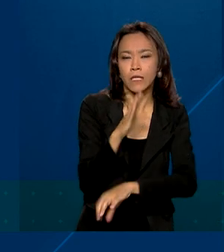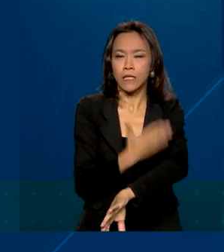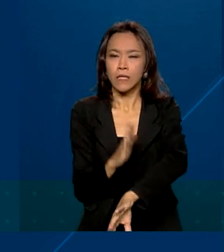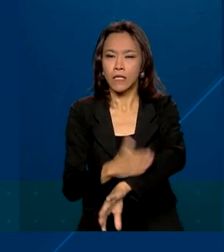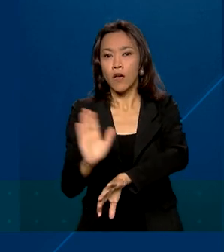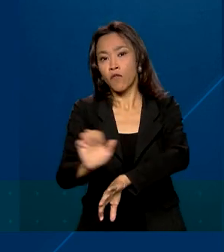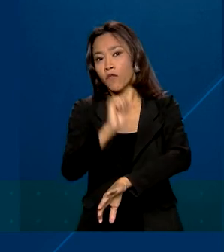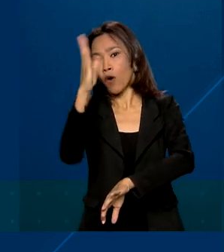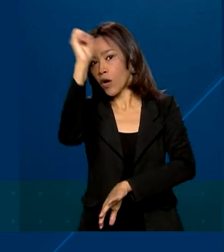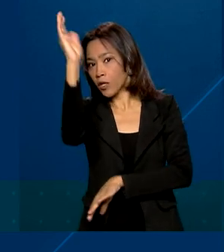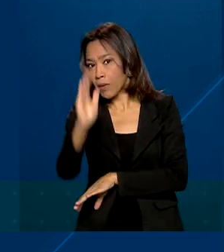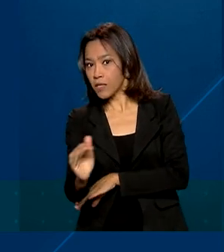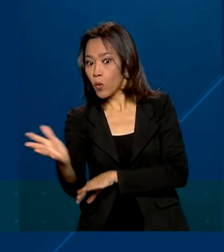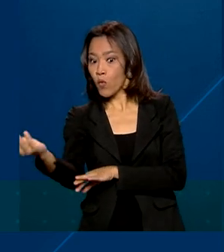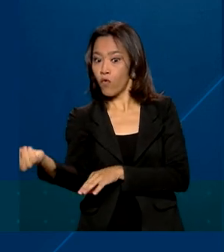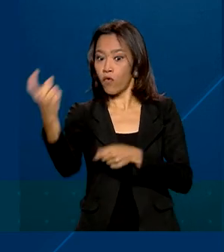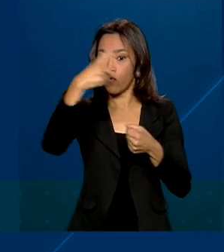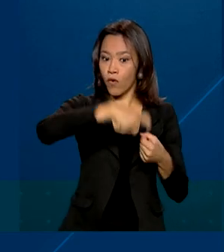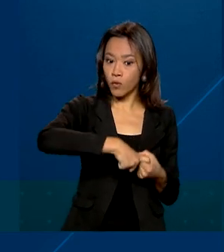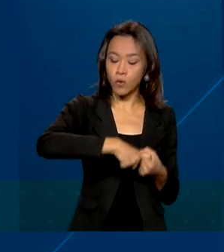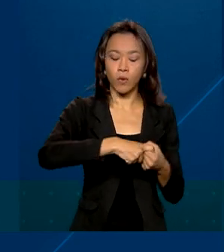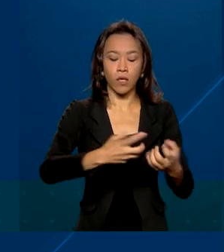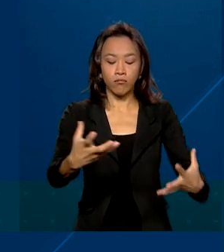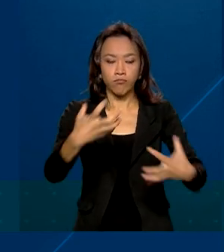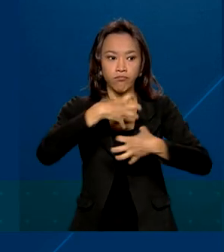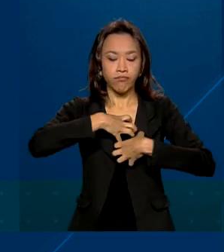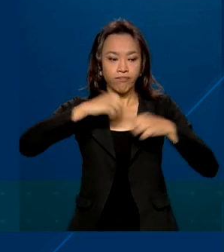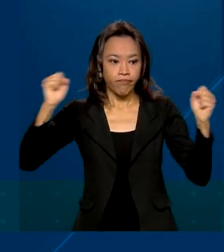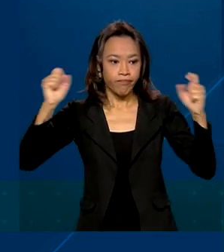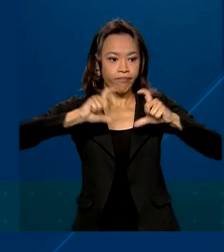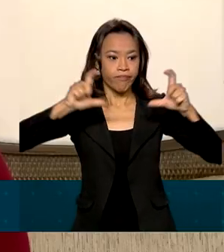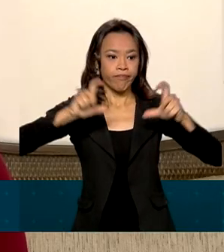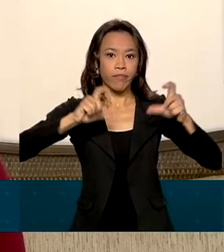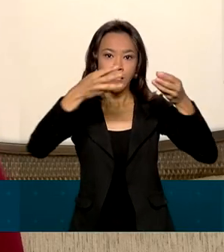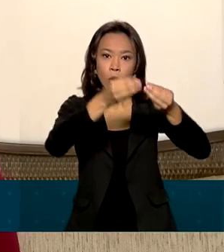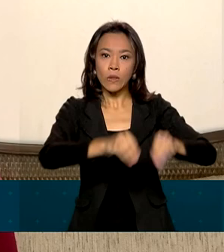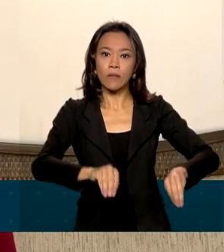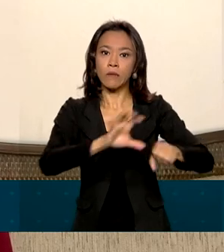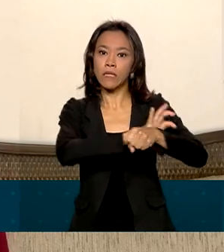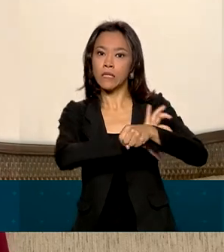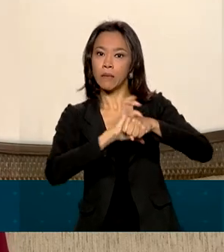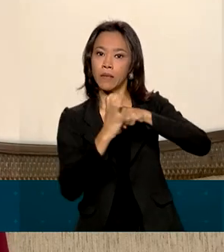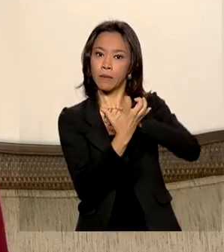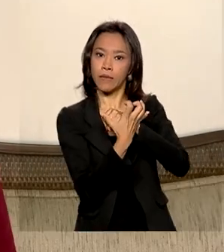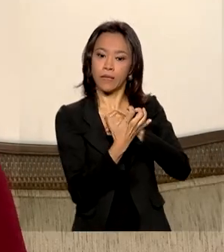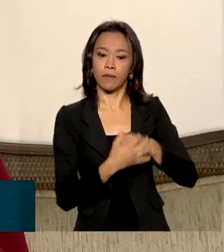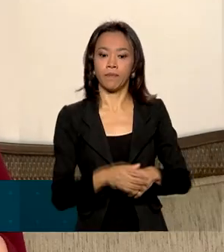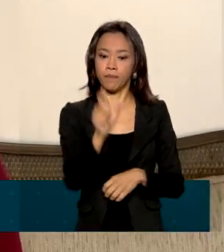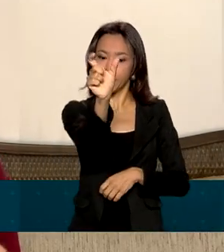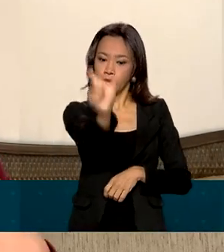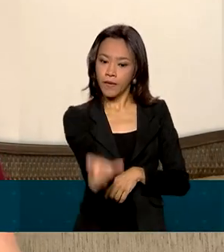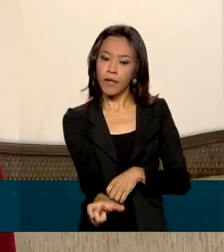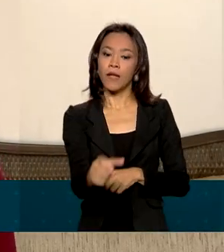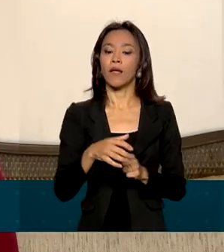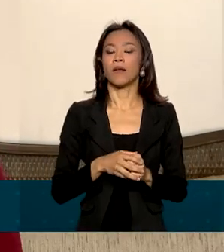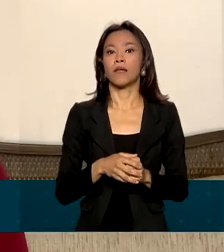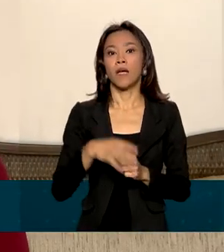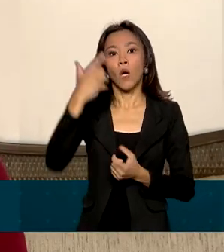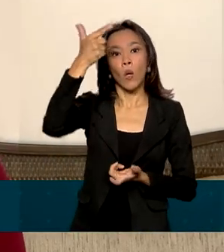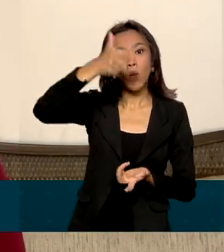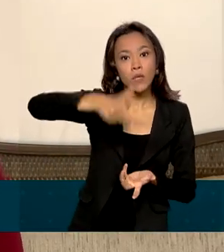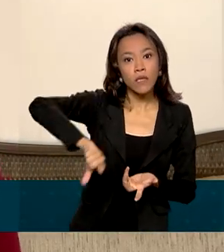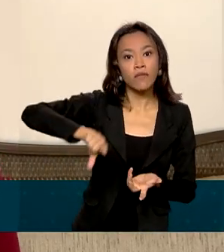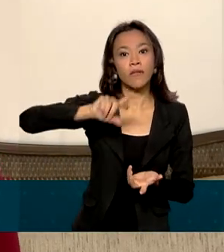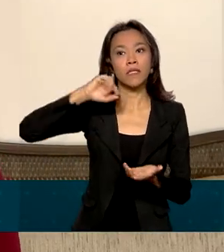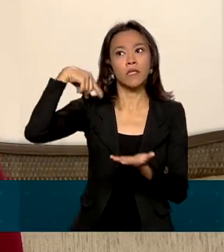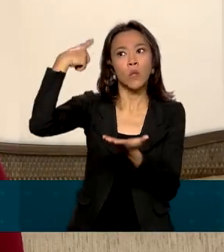quando voltou, sentiu na pele os impactos da pandemia. Se a gente tem uma possibilidade de remarcar